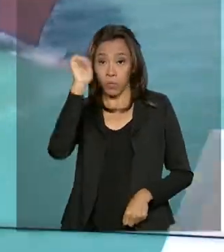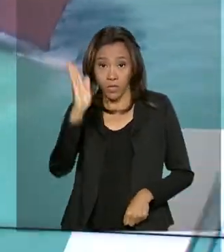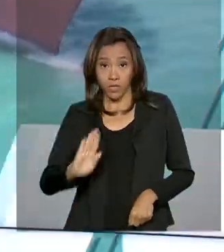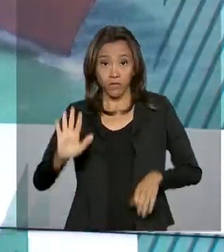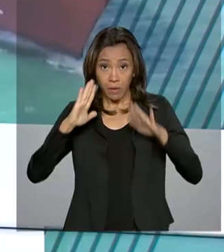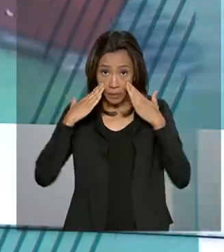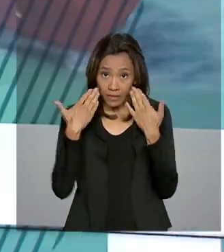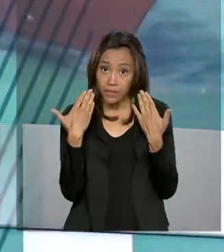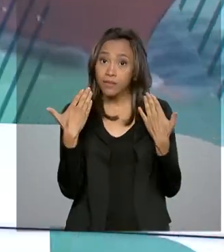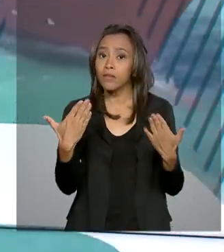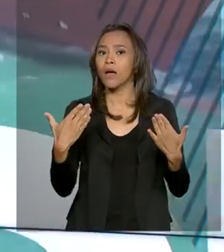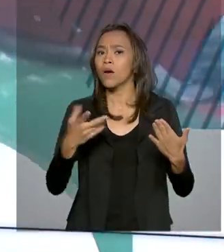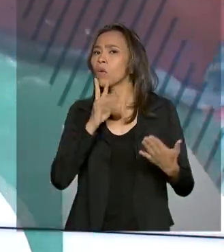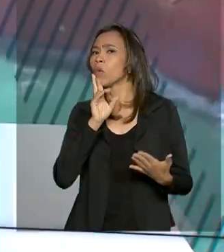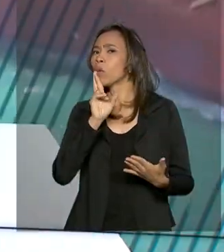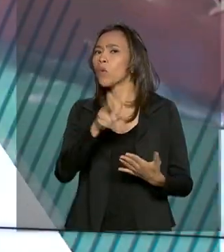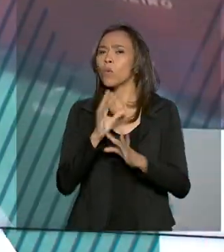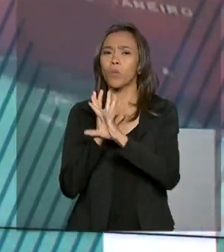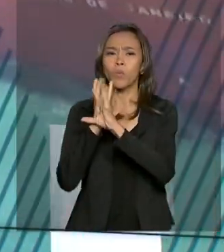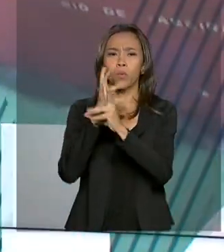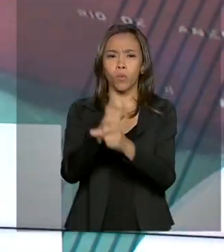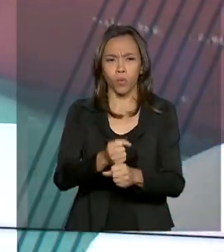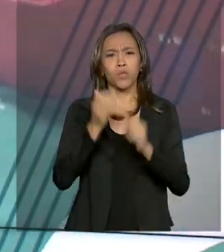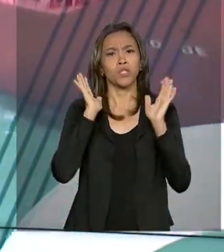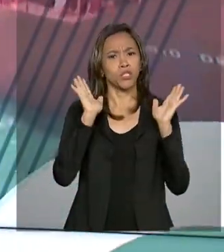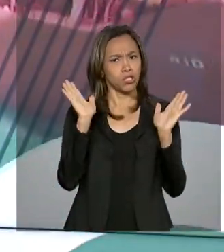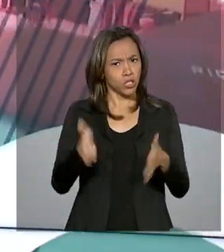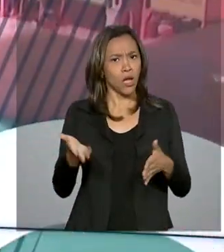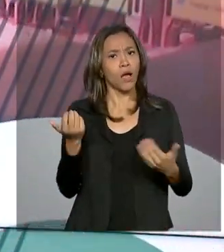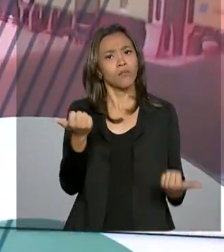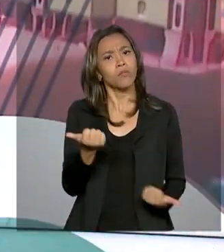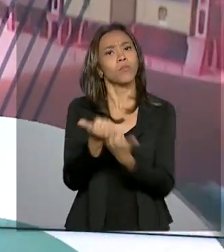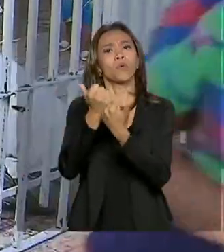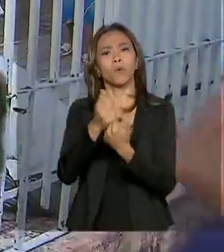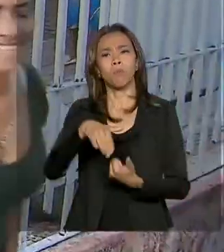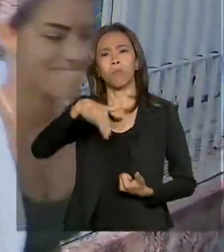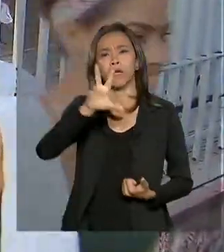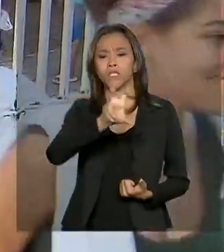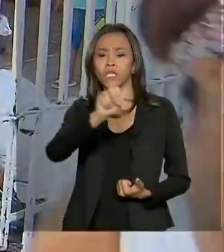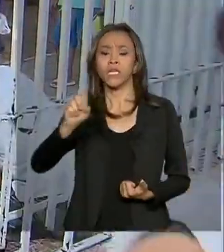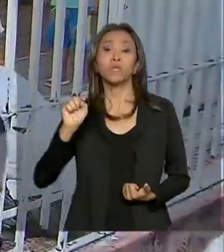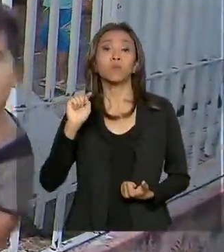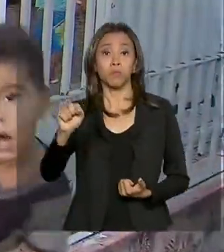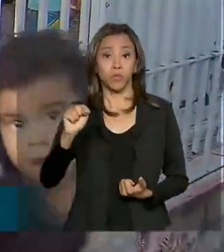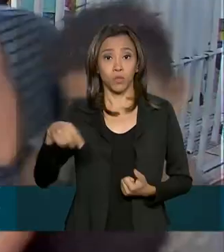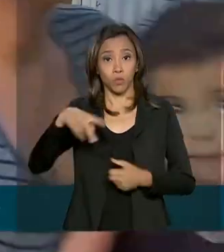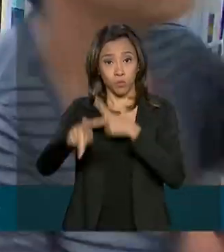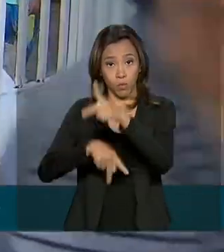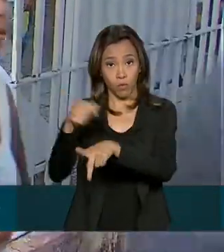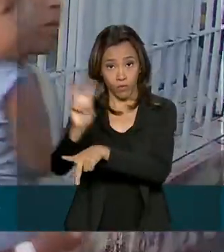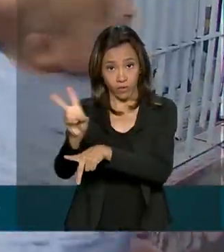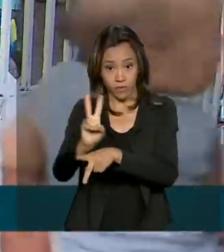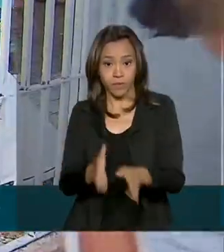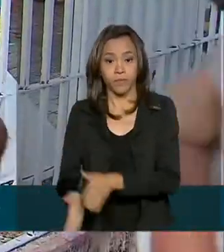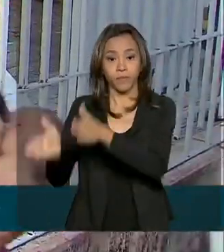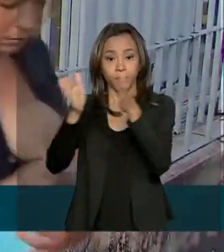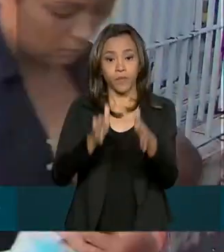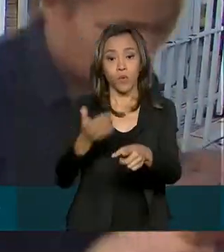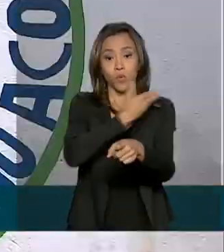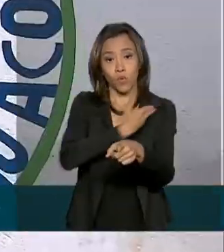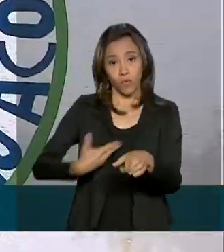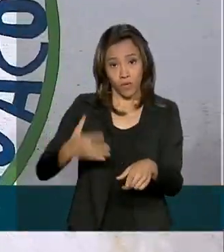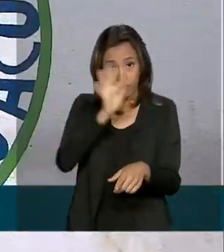Acolhida, que já atendeu mais de 500 mil venezuelanos. O Governo Federal vai mostrar a